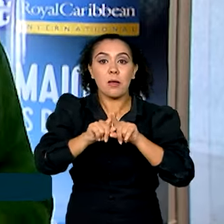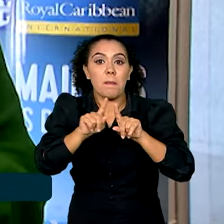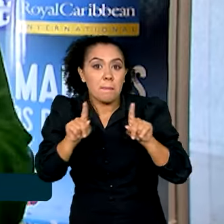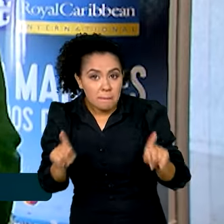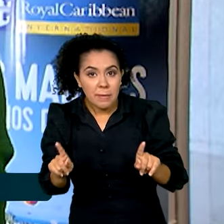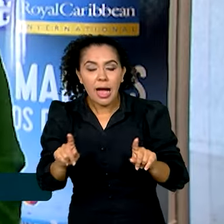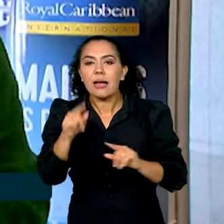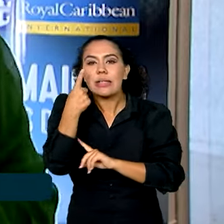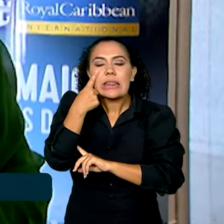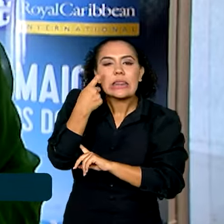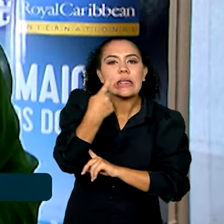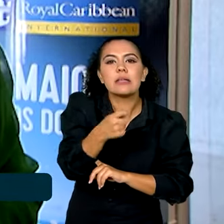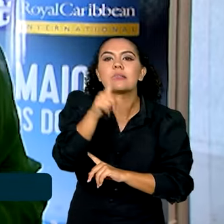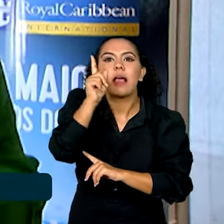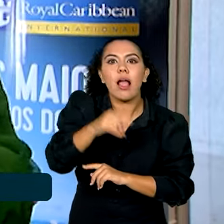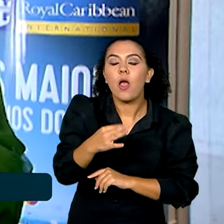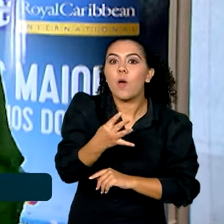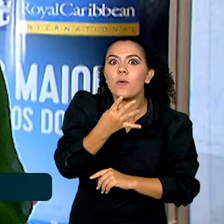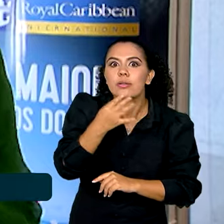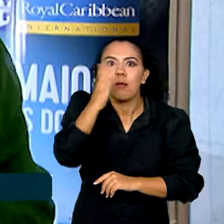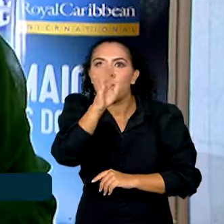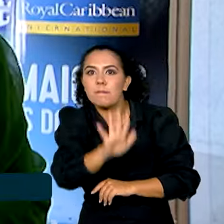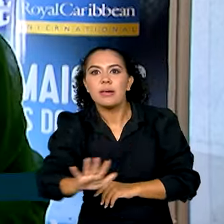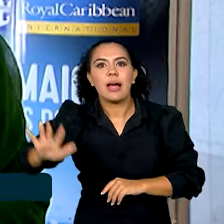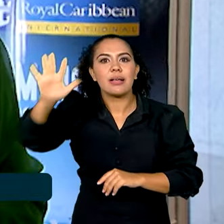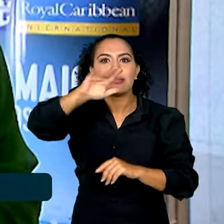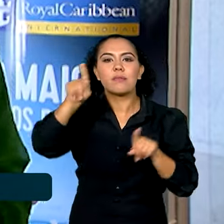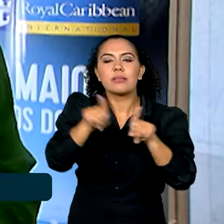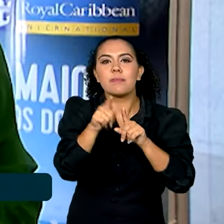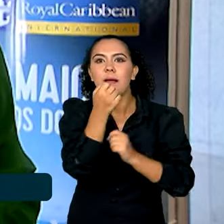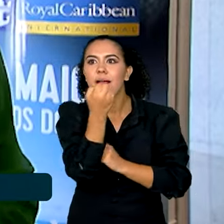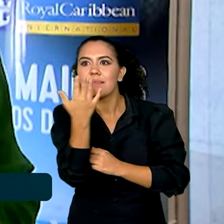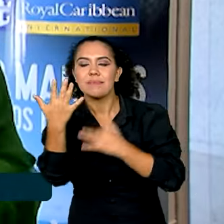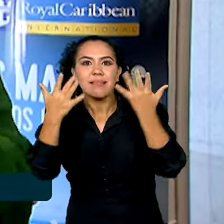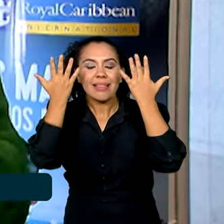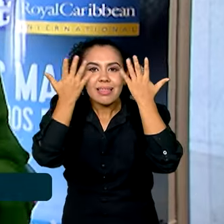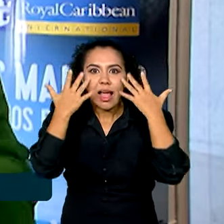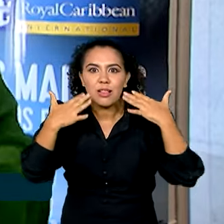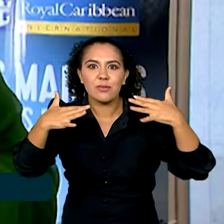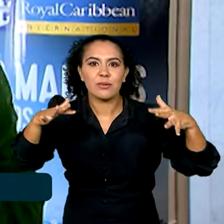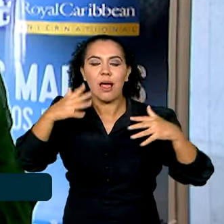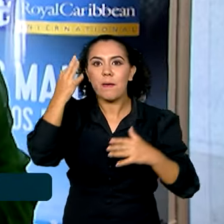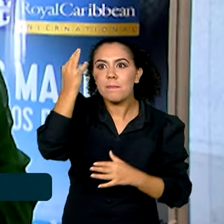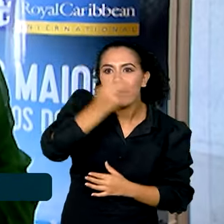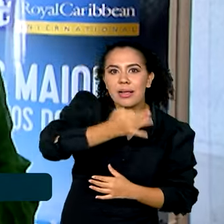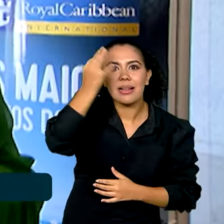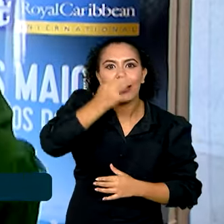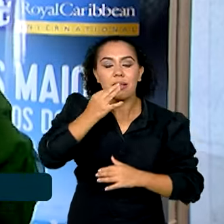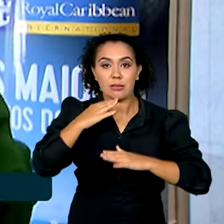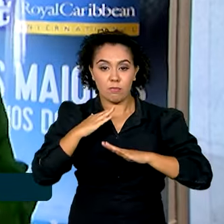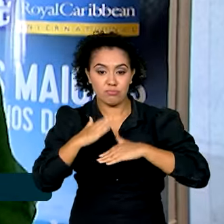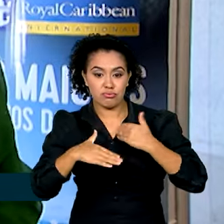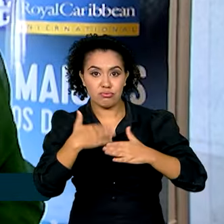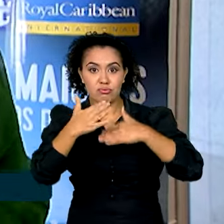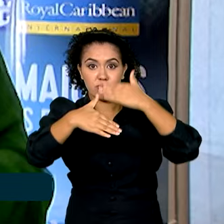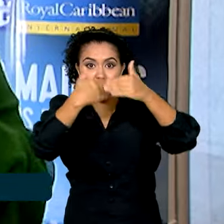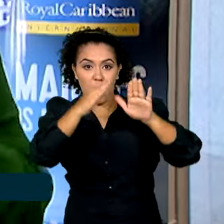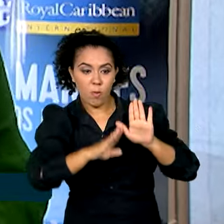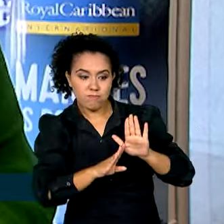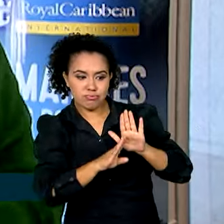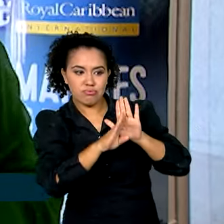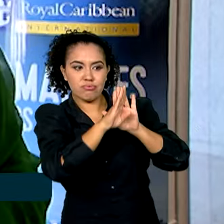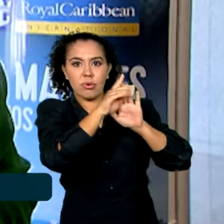interesse em conhecer o Brasil e suas belezas naturais vem crescendo a cada ano. E com o aumento